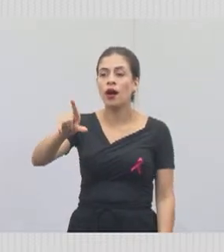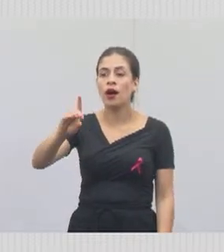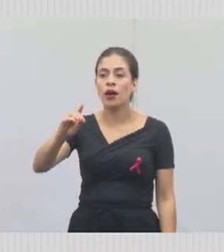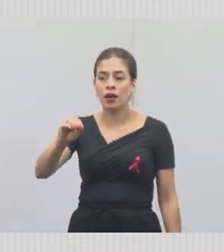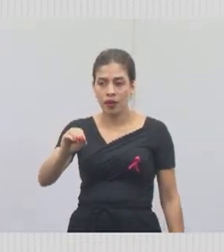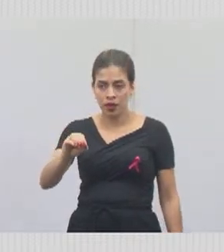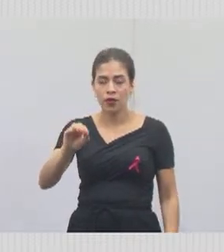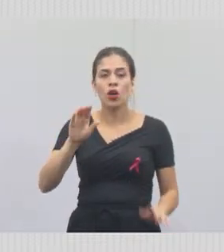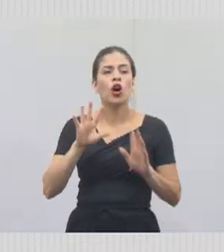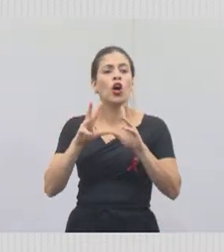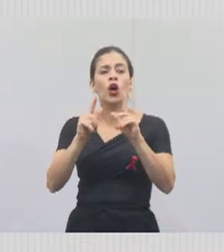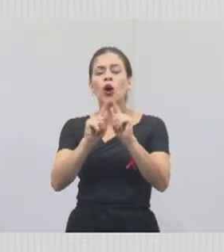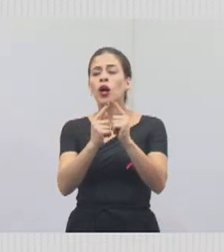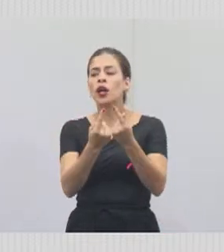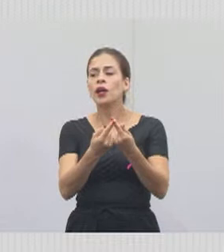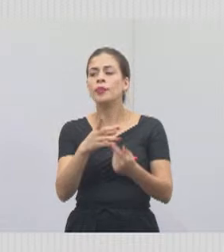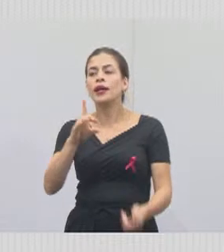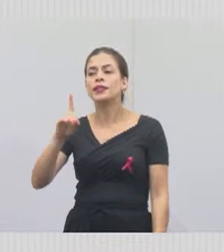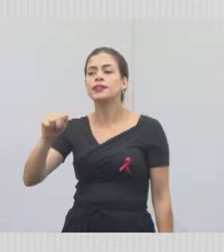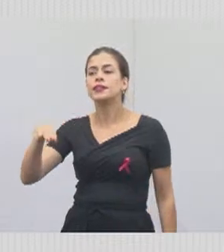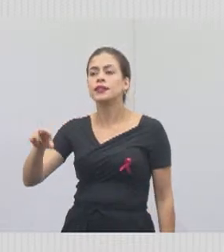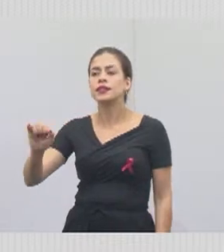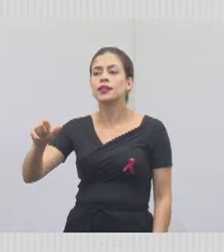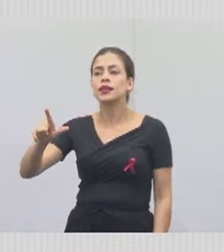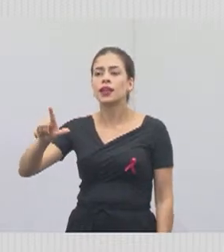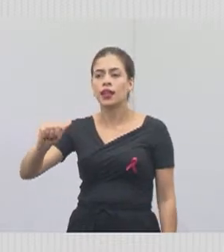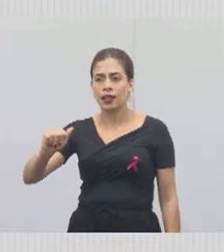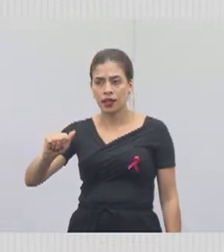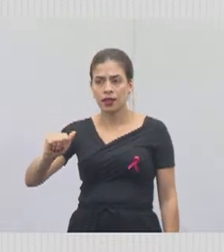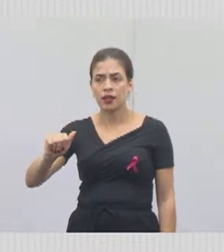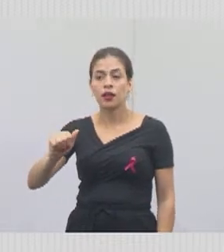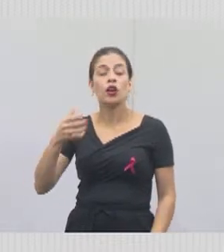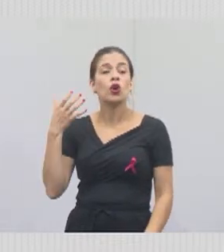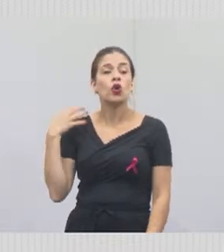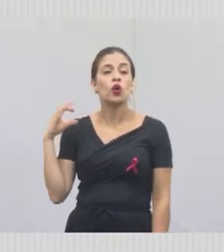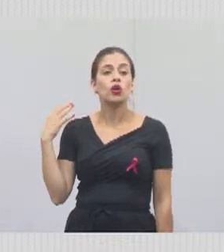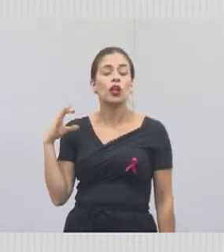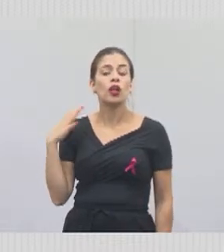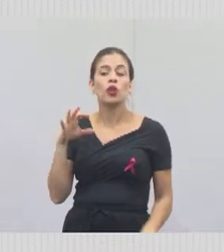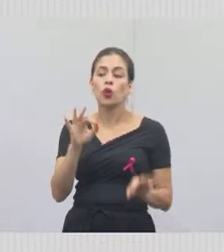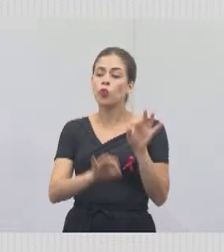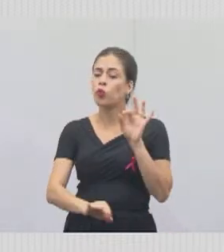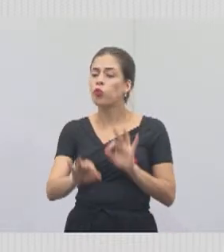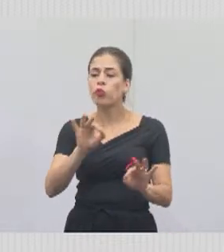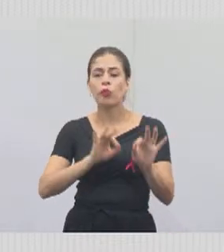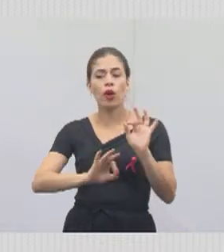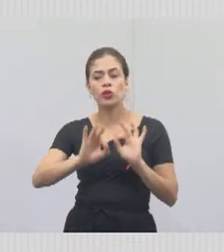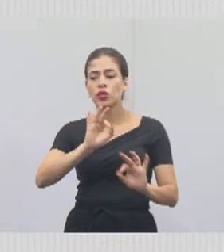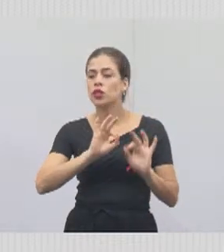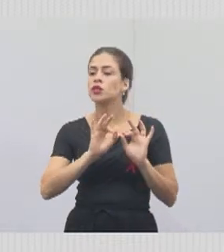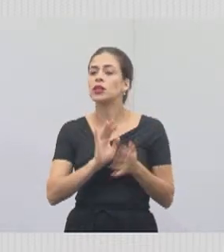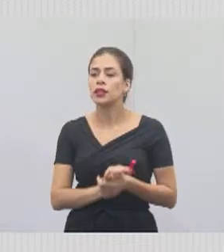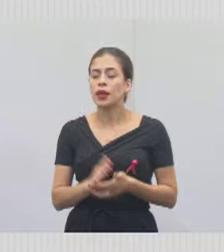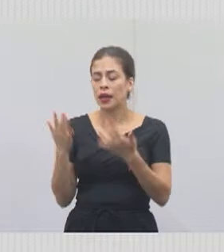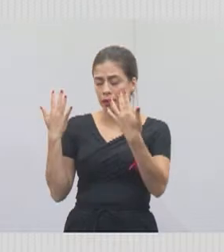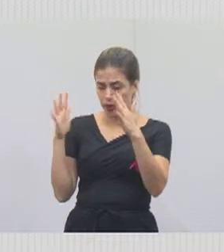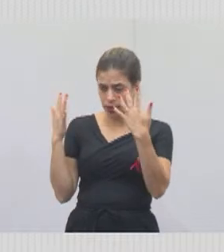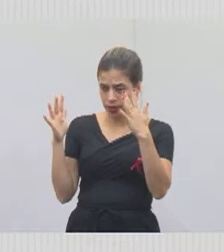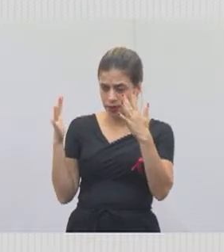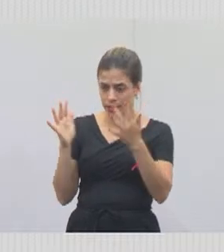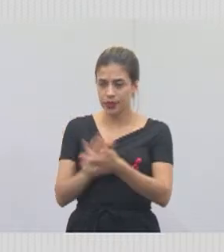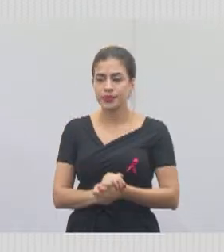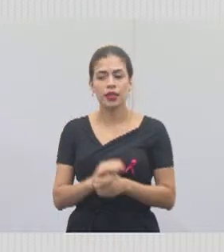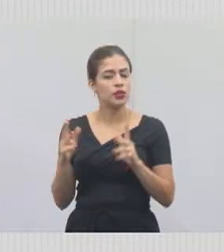equipe, a Daniela, que coordenou todo o processo. Então, eu quero aqui parabenizar